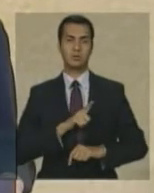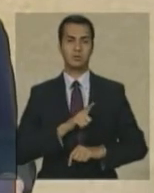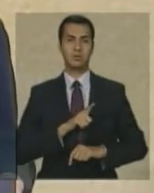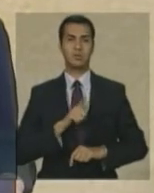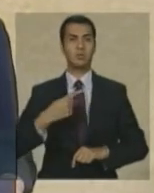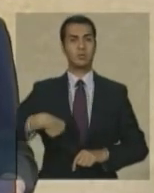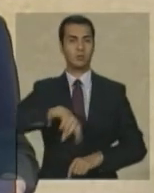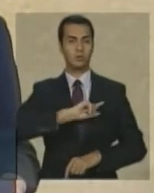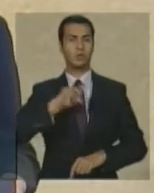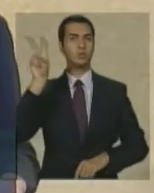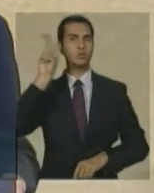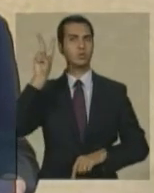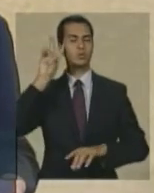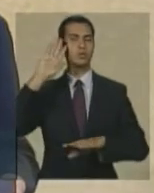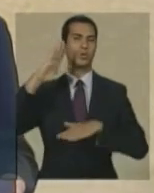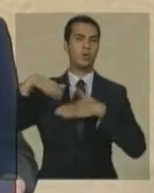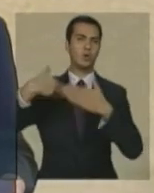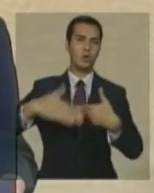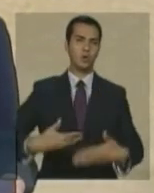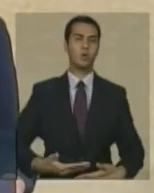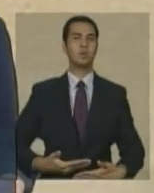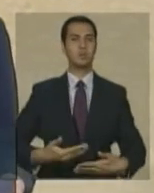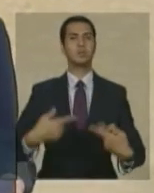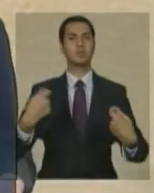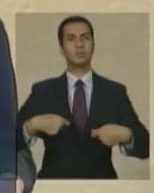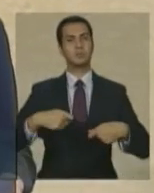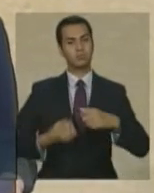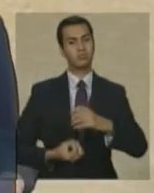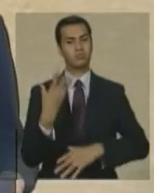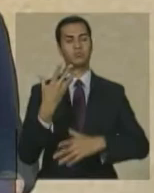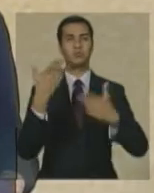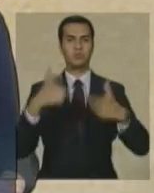nossa história nunca mais voltem a acontecer